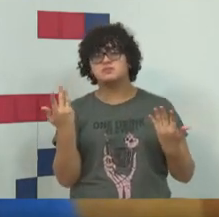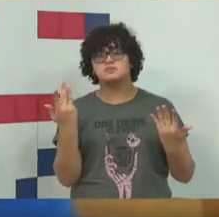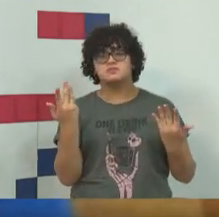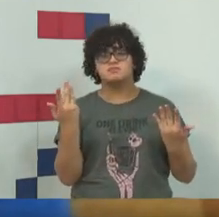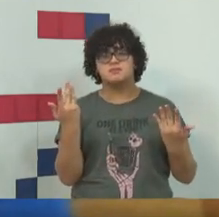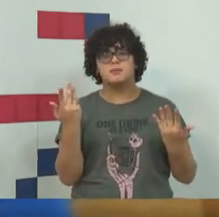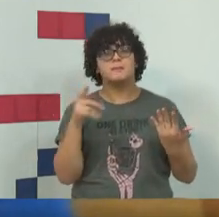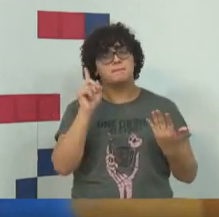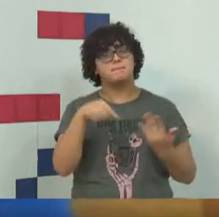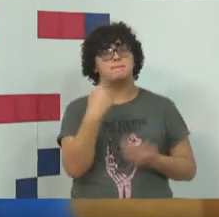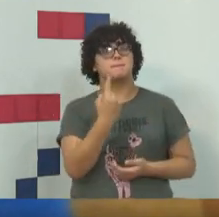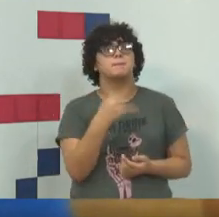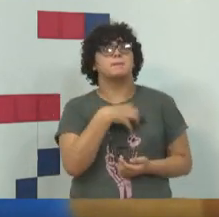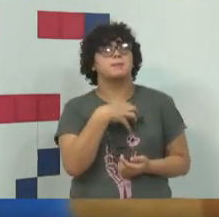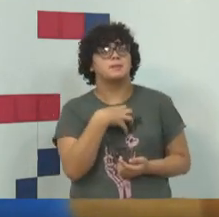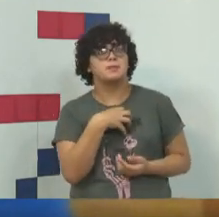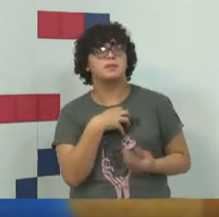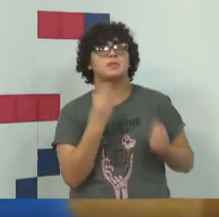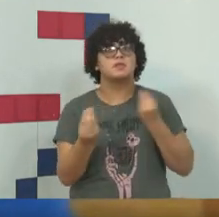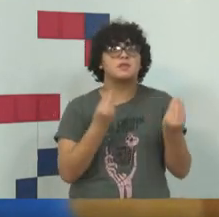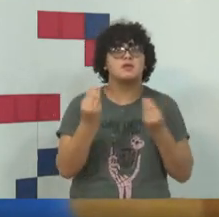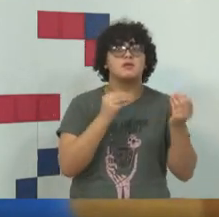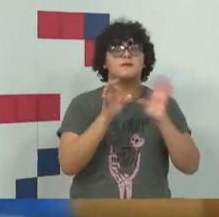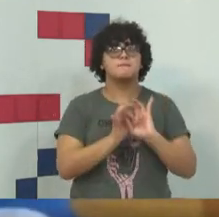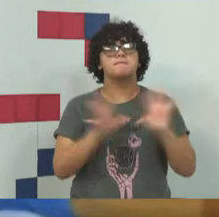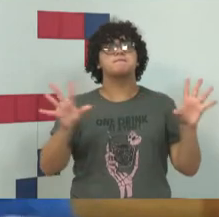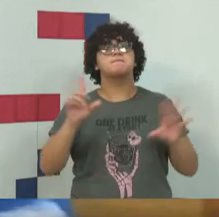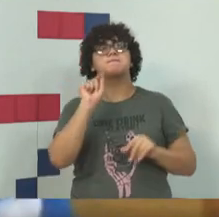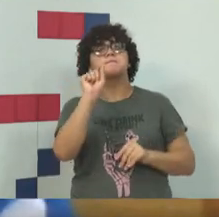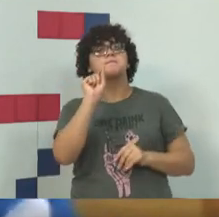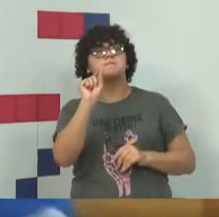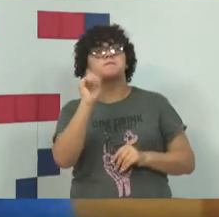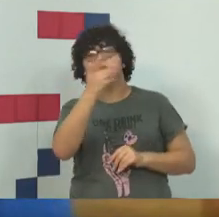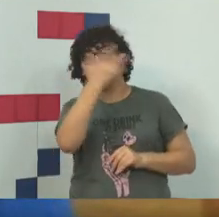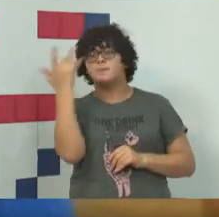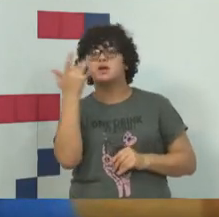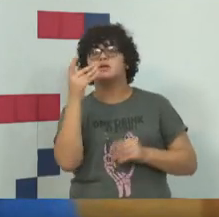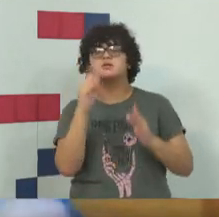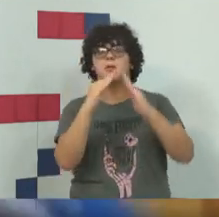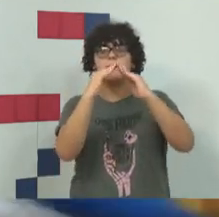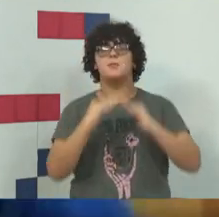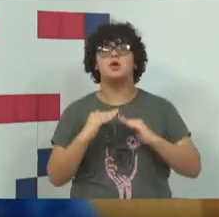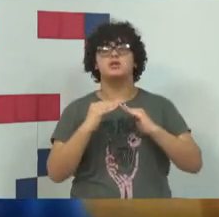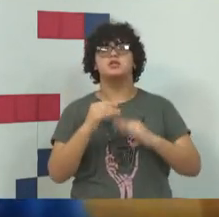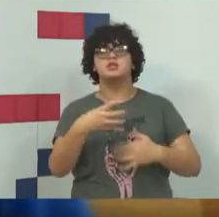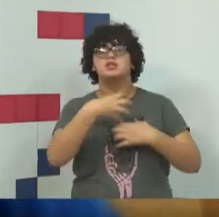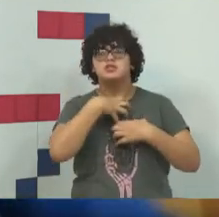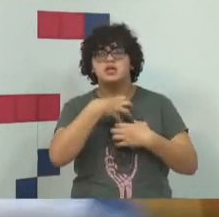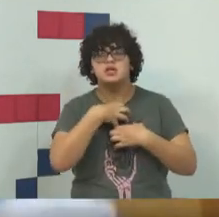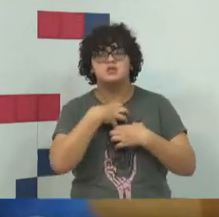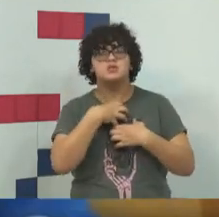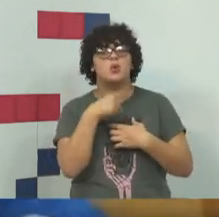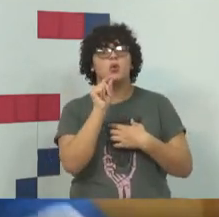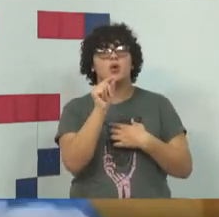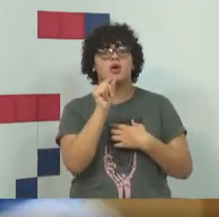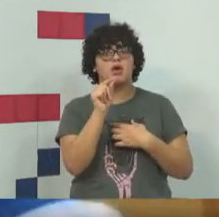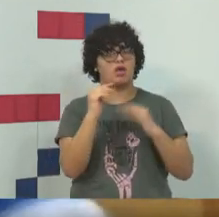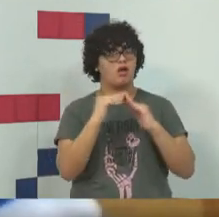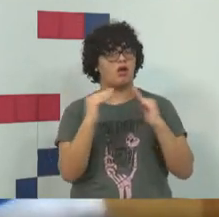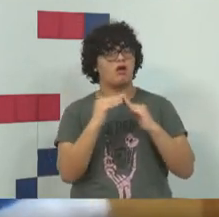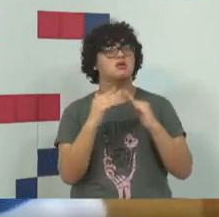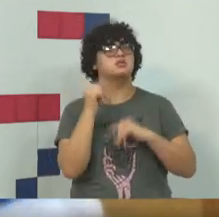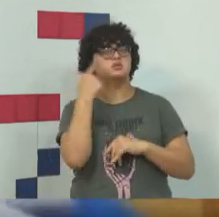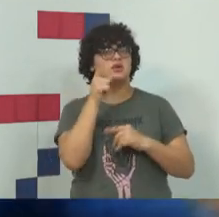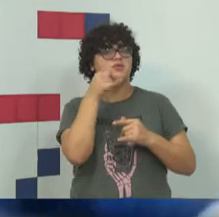por um lado, isso permite que as pessoas possam morar de uma maneira menos concentrada, ou seja, nas